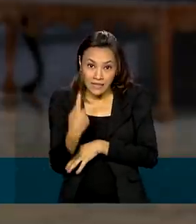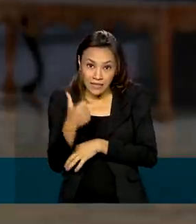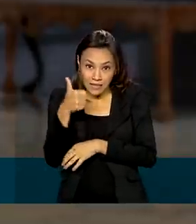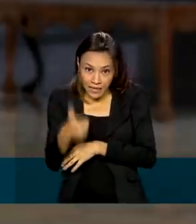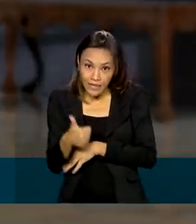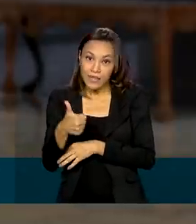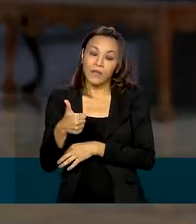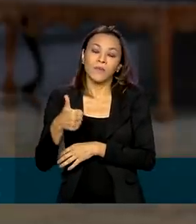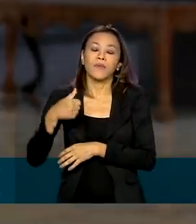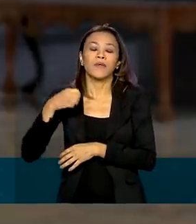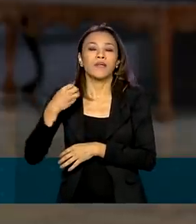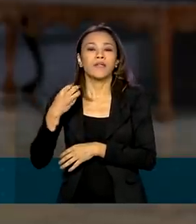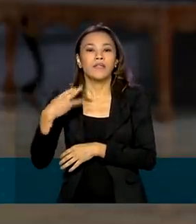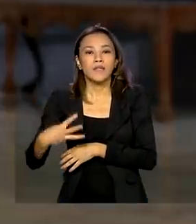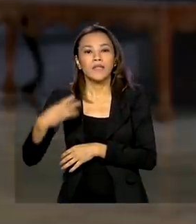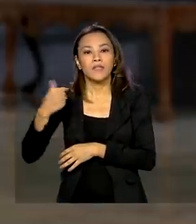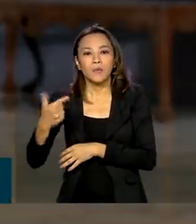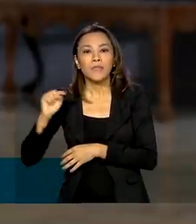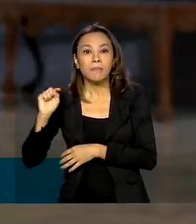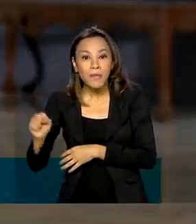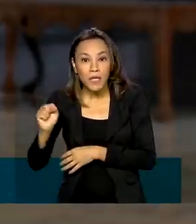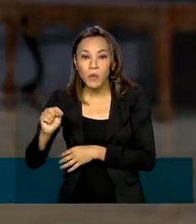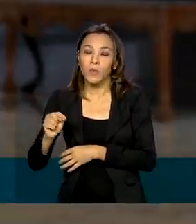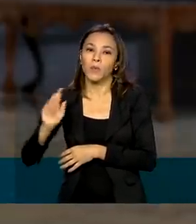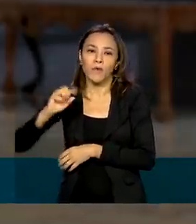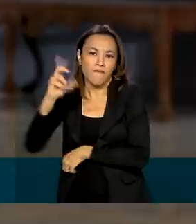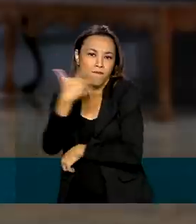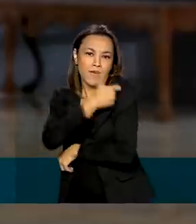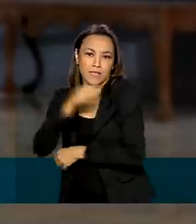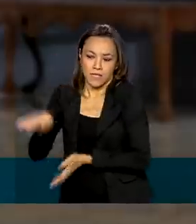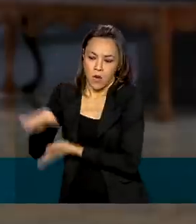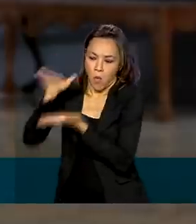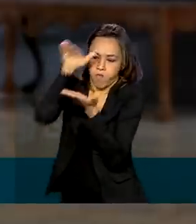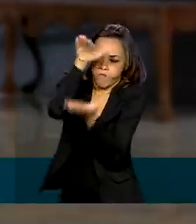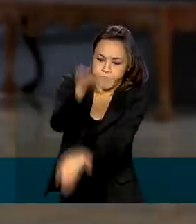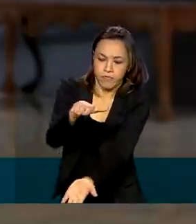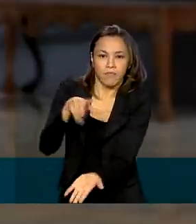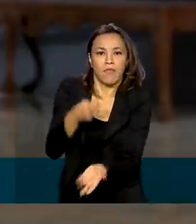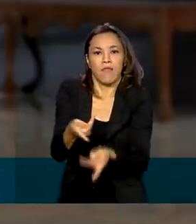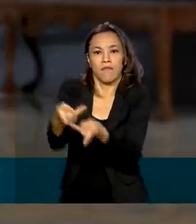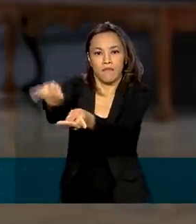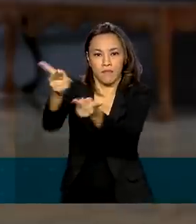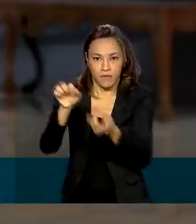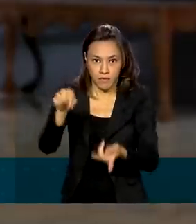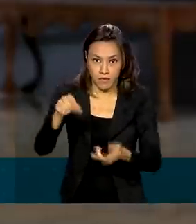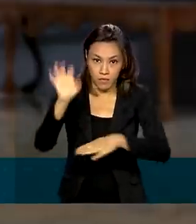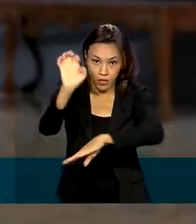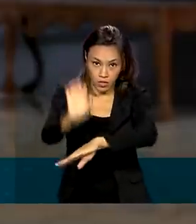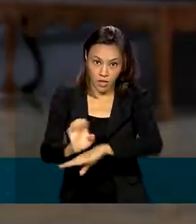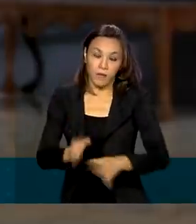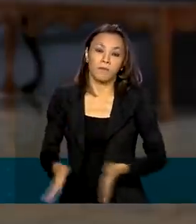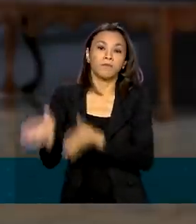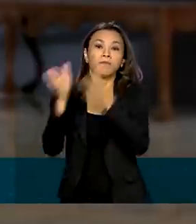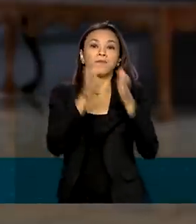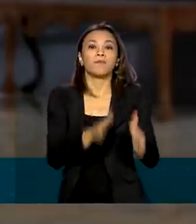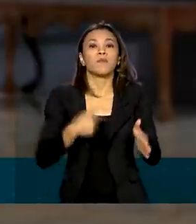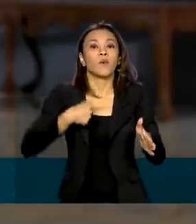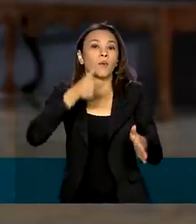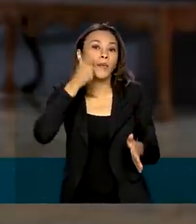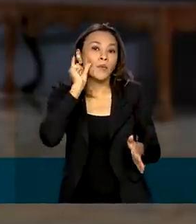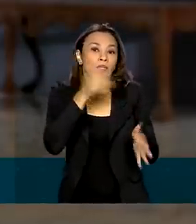da AstraZeneca para reforçar, para compor aí o plano de imunização no estado. Ontem também chegaram outras